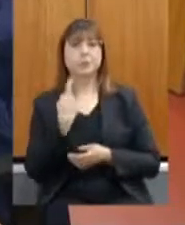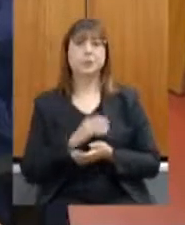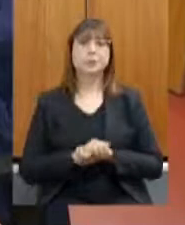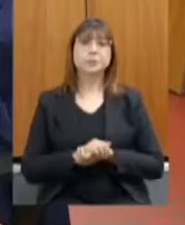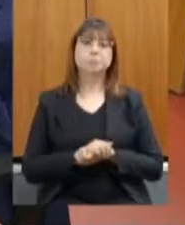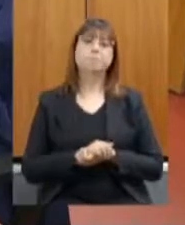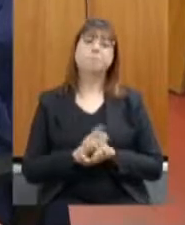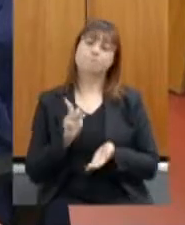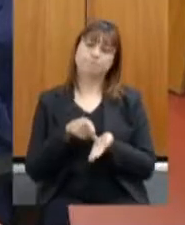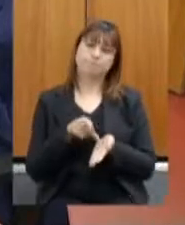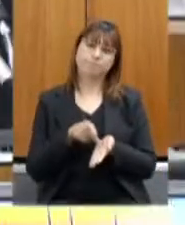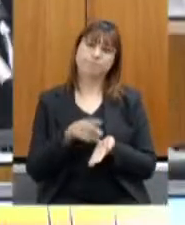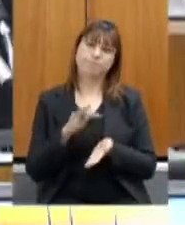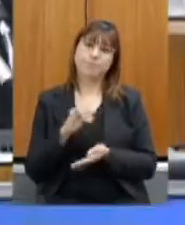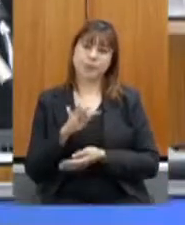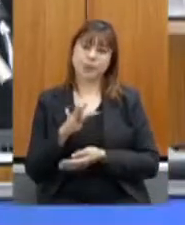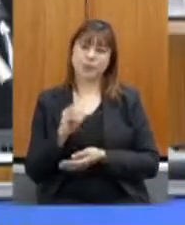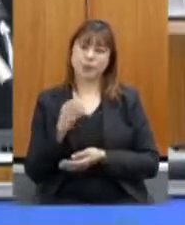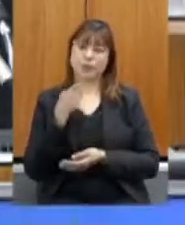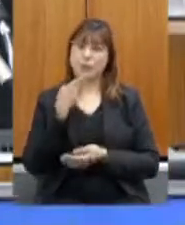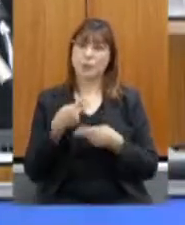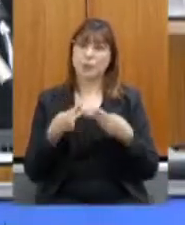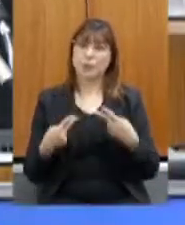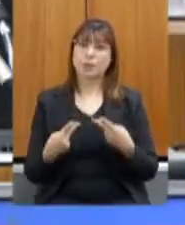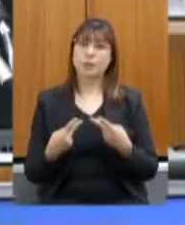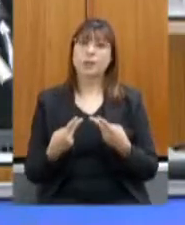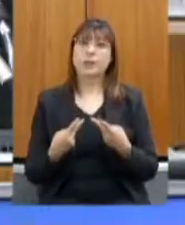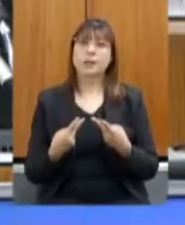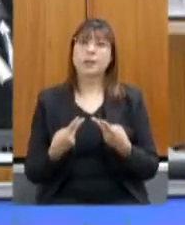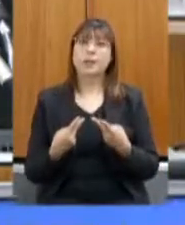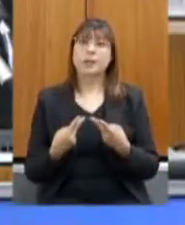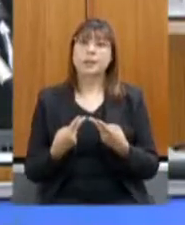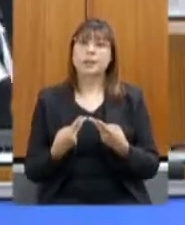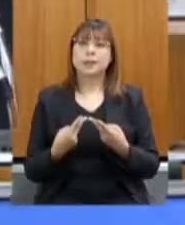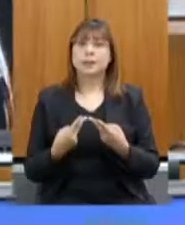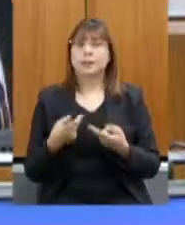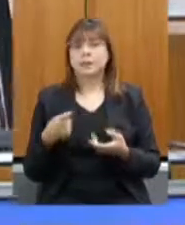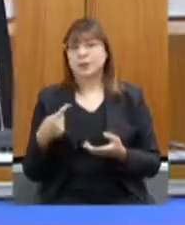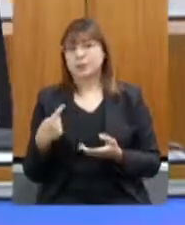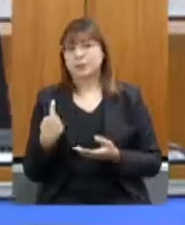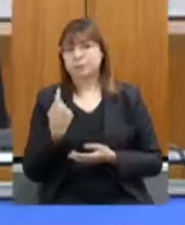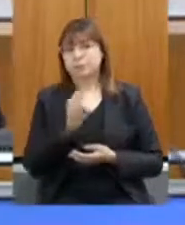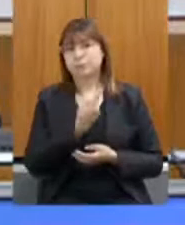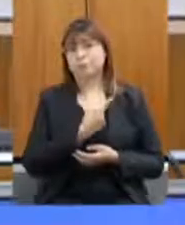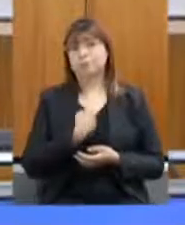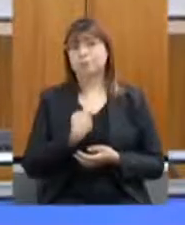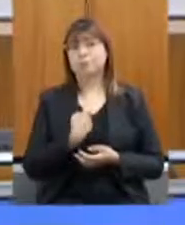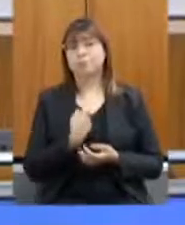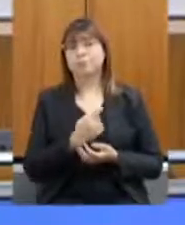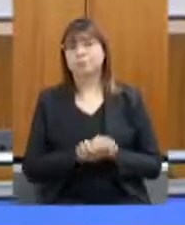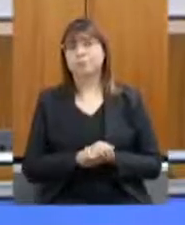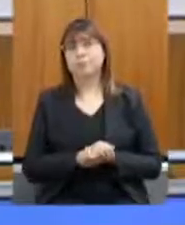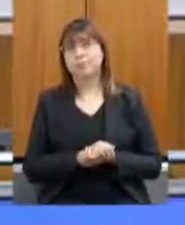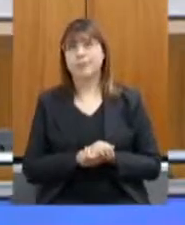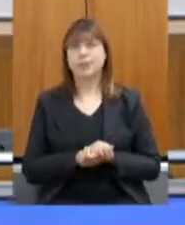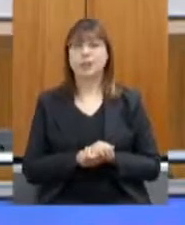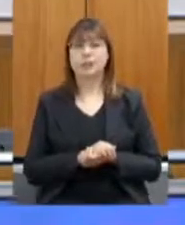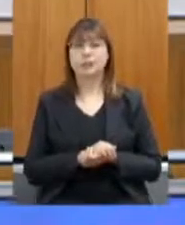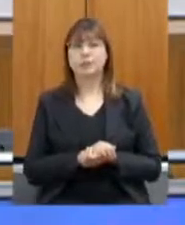Realmente, o Tito tocou num ponto que tem sido um dos nossos, no nossos grandes, vamos dizer,